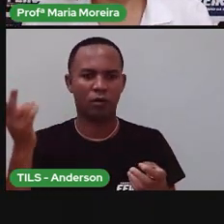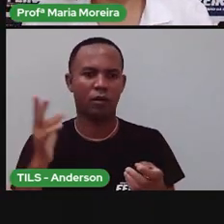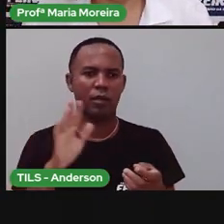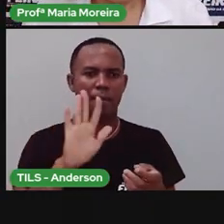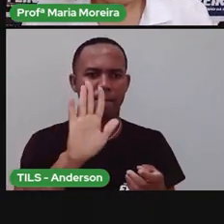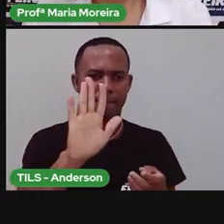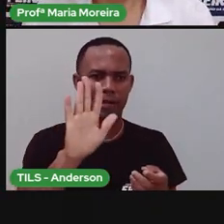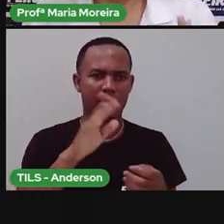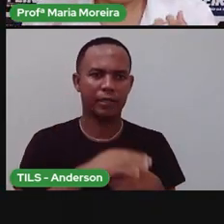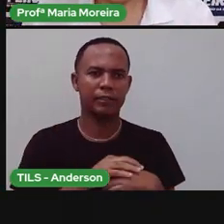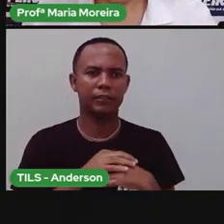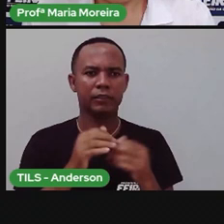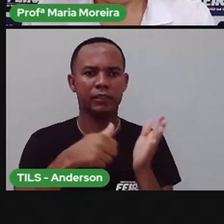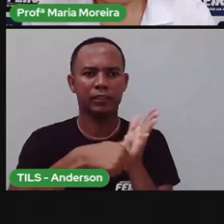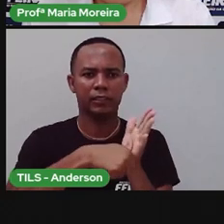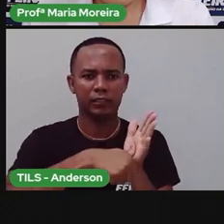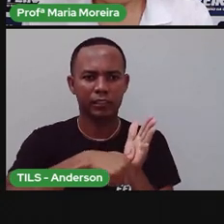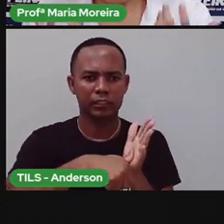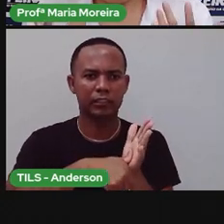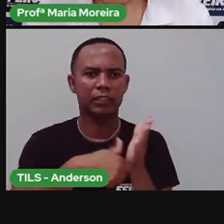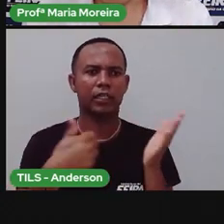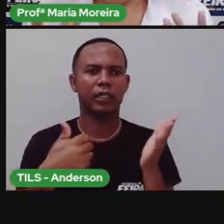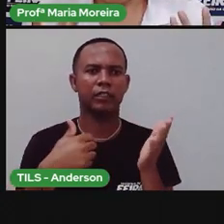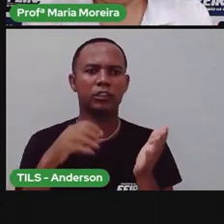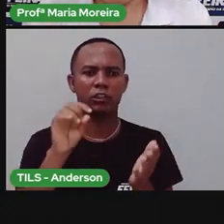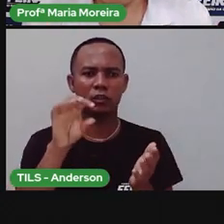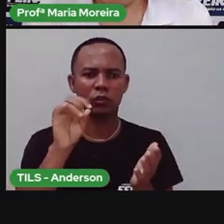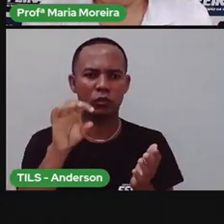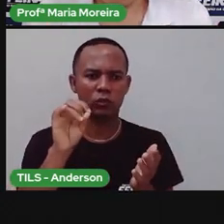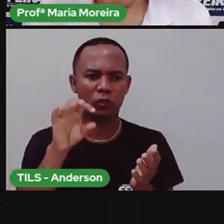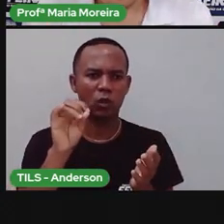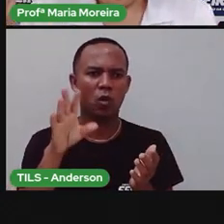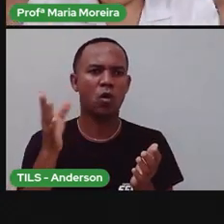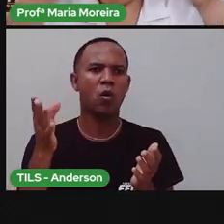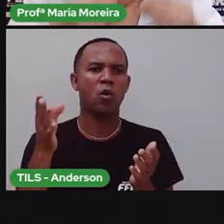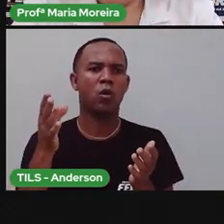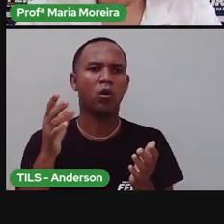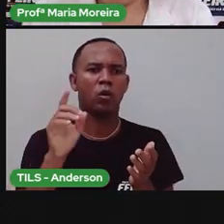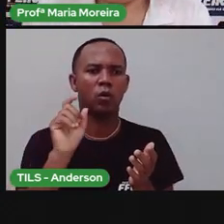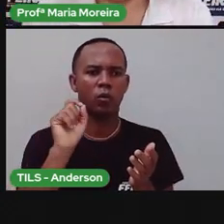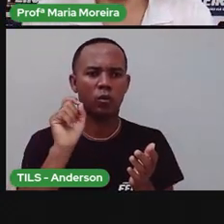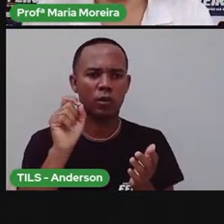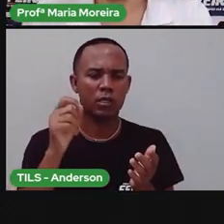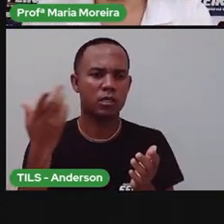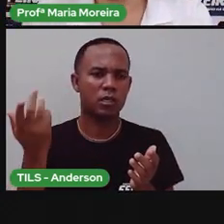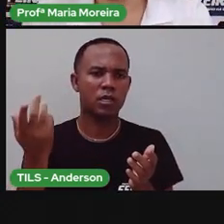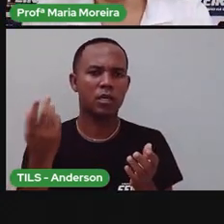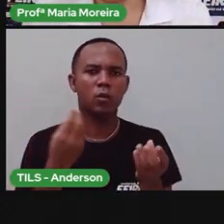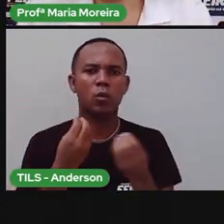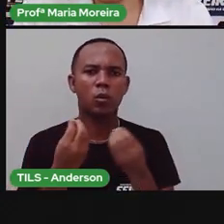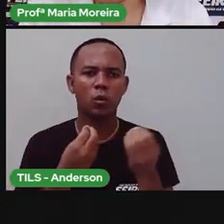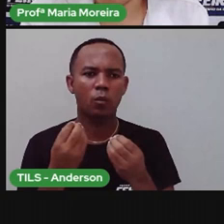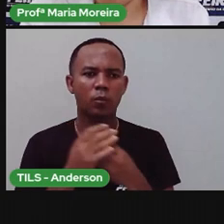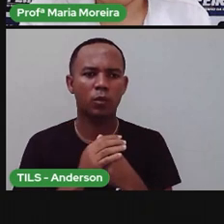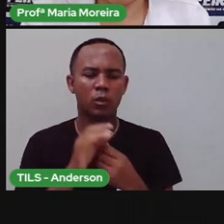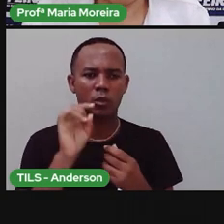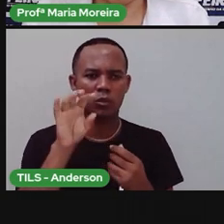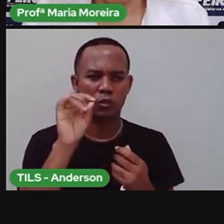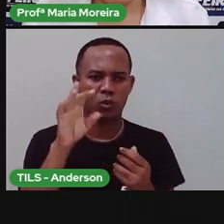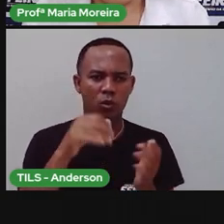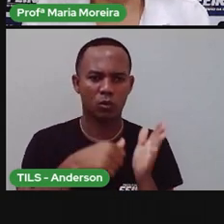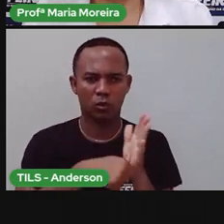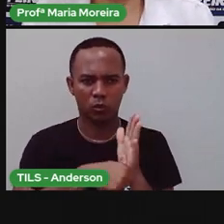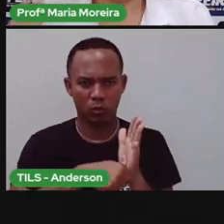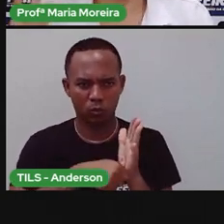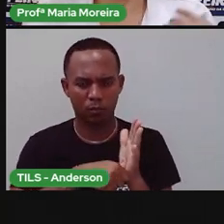Mas, a identidade da gente é só e somente só. essa parte física é só o documento?